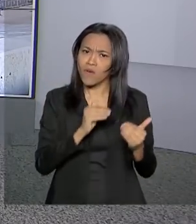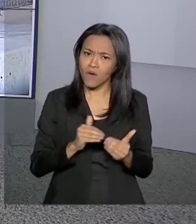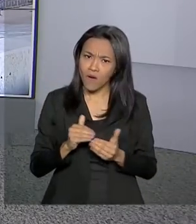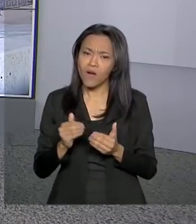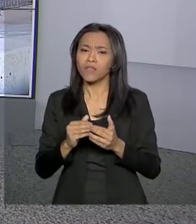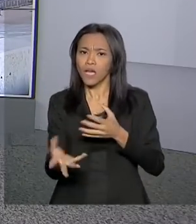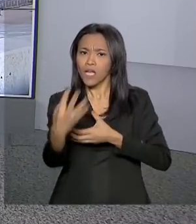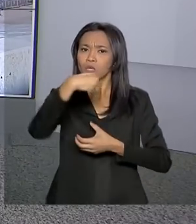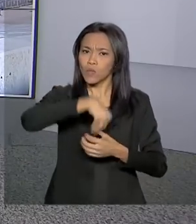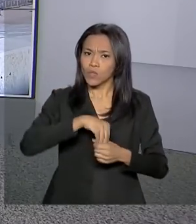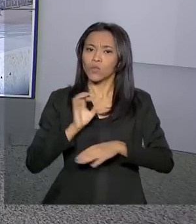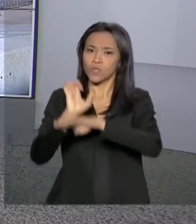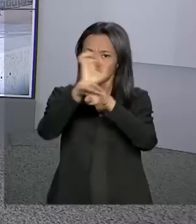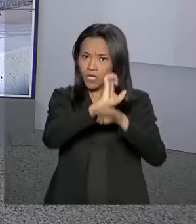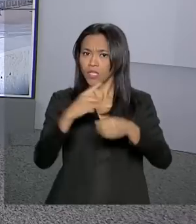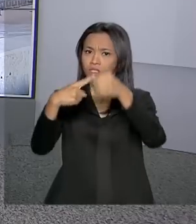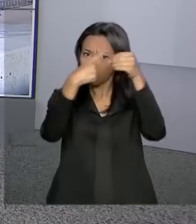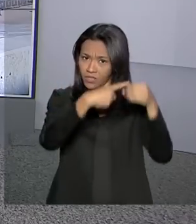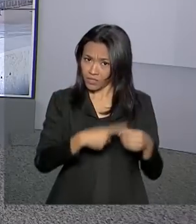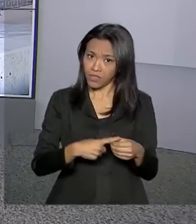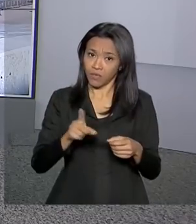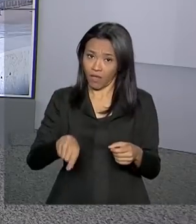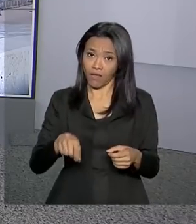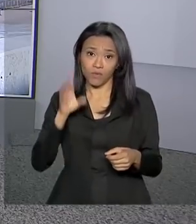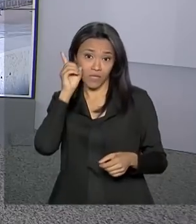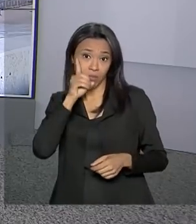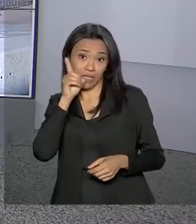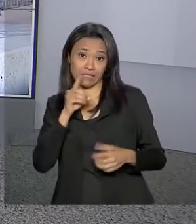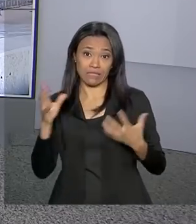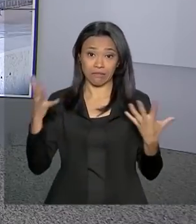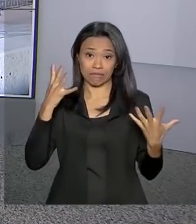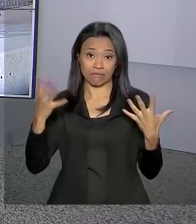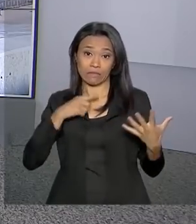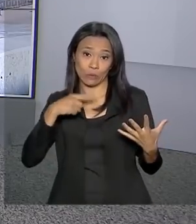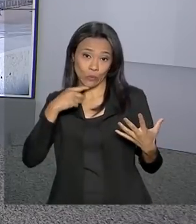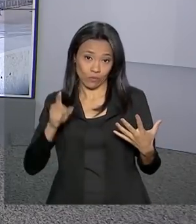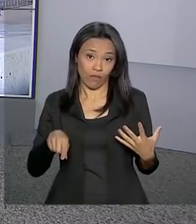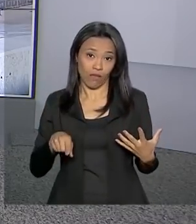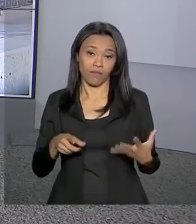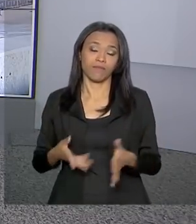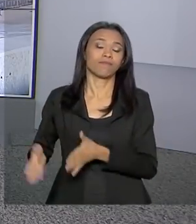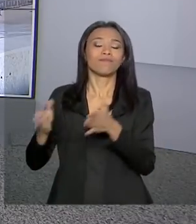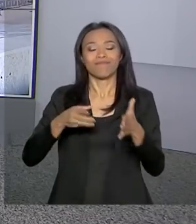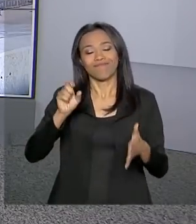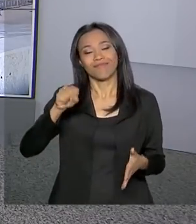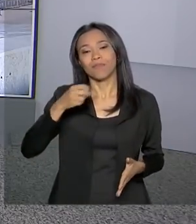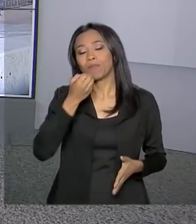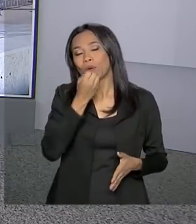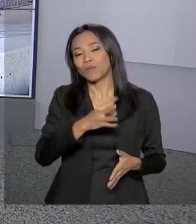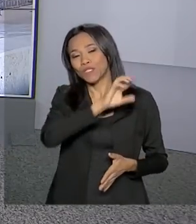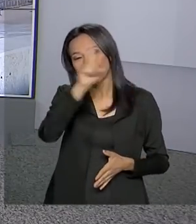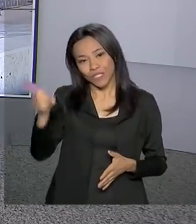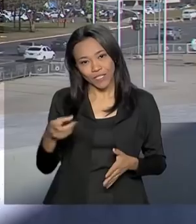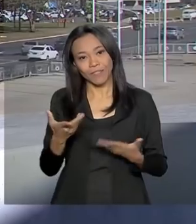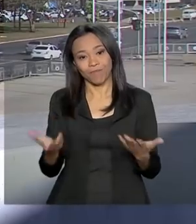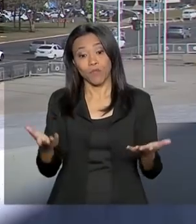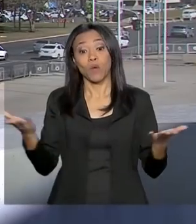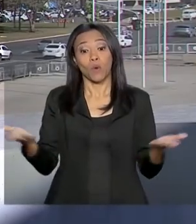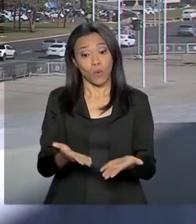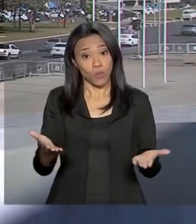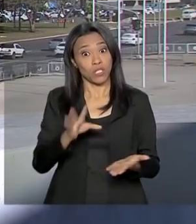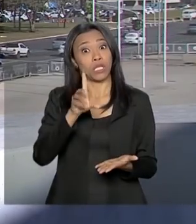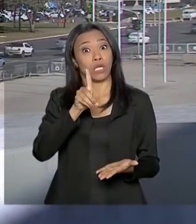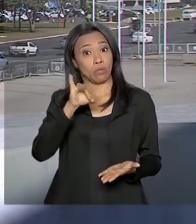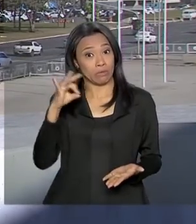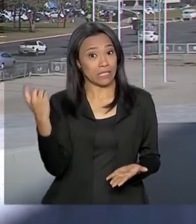estados e municípios na reforma. Os deputados é que estão divididos, né? Oi, Carla. É isso. Bom dia para você, para todo mundo. Olha, hoje é o dia D